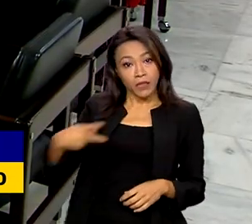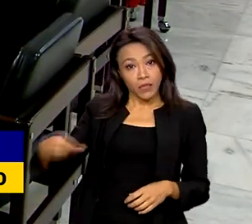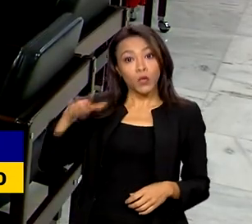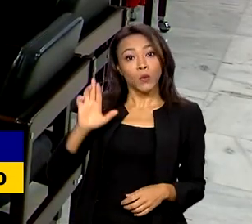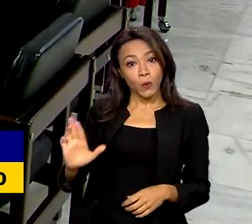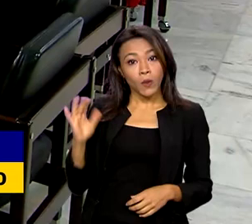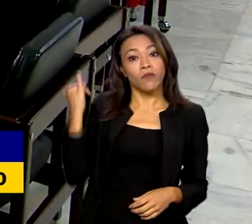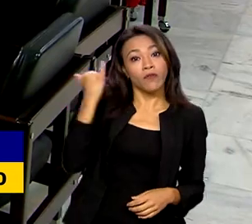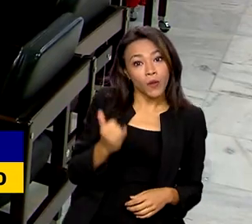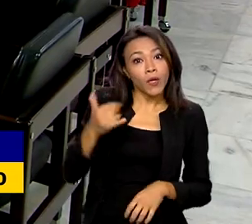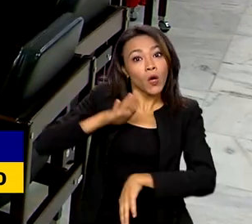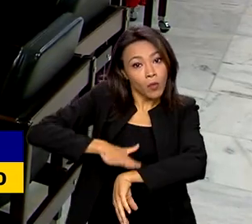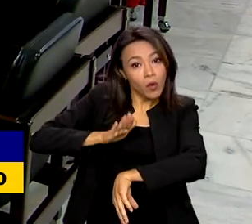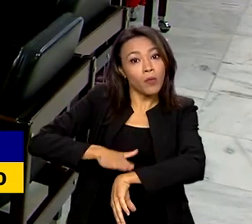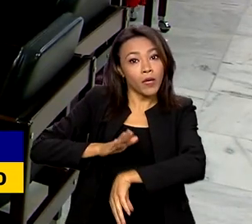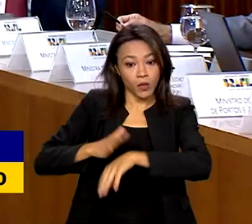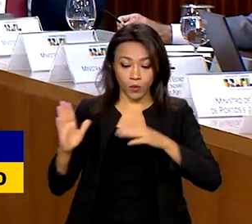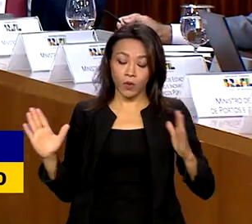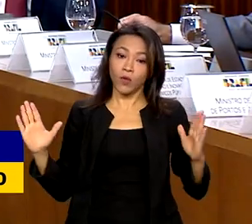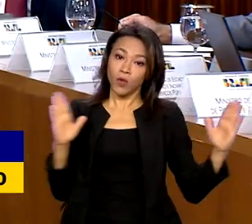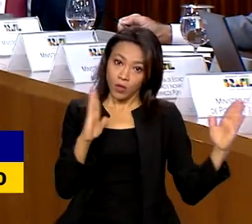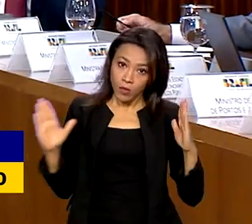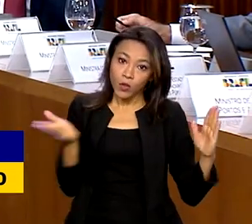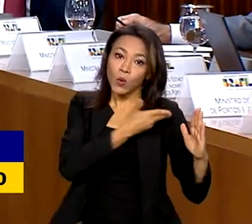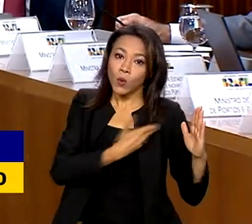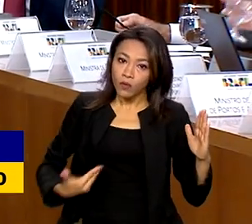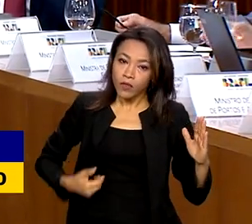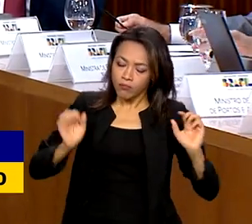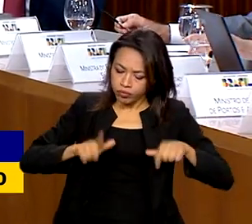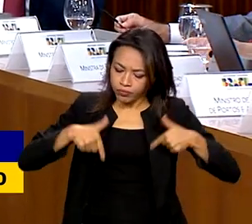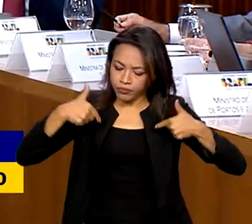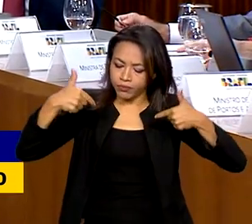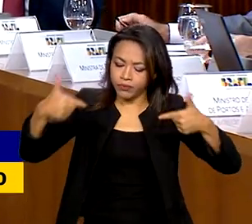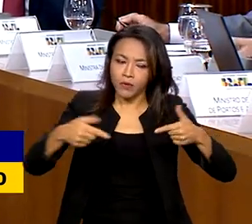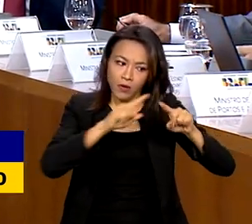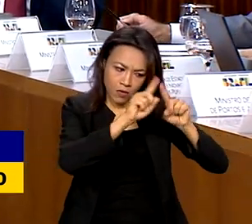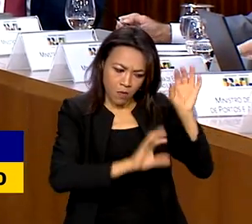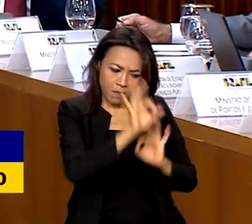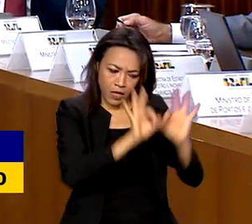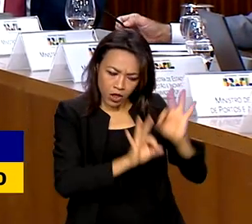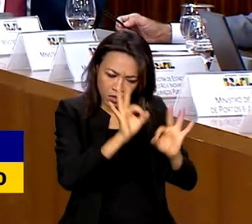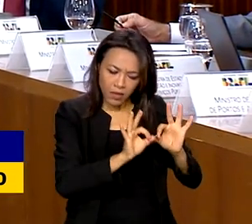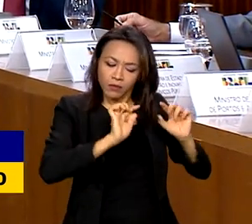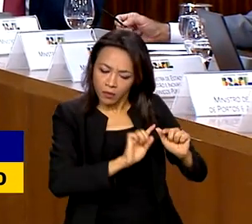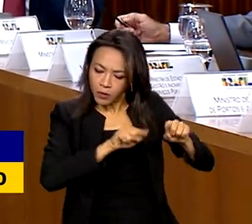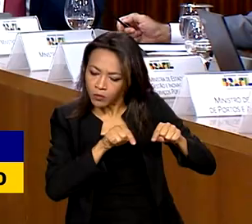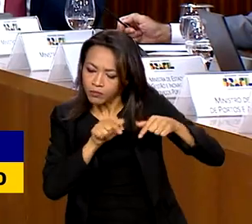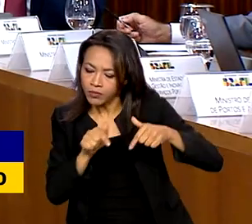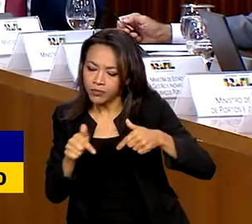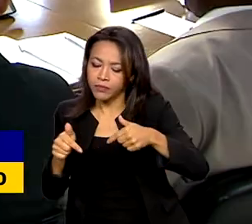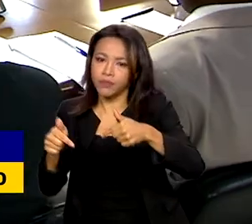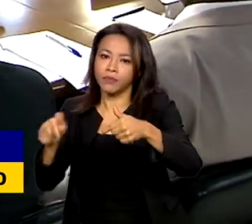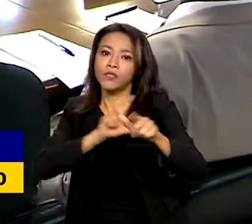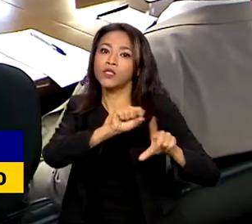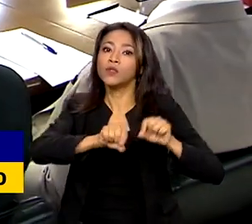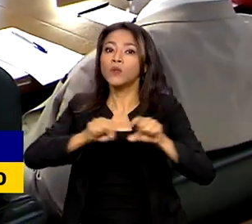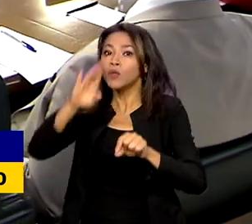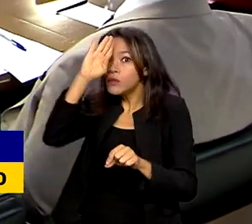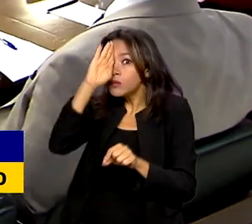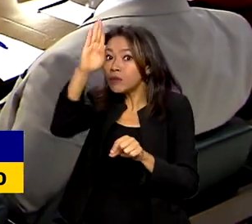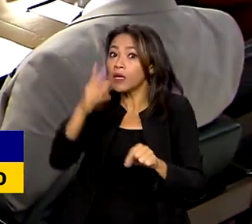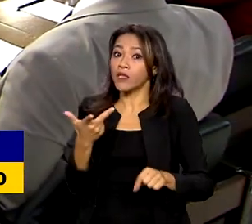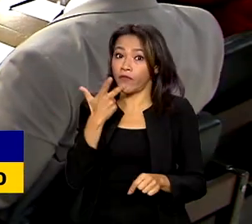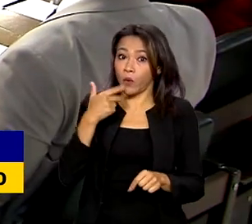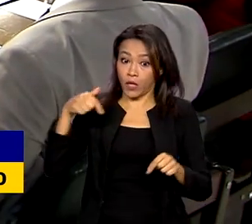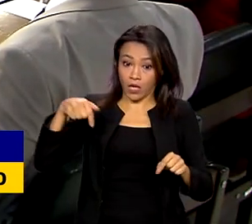que é o momento de o governo trabalhar para executar o planejamento feito e definir novas prioridades e disse que a